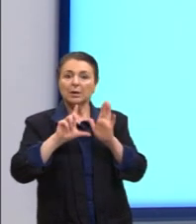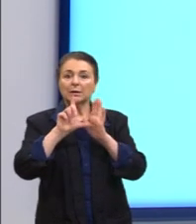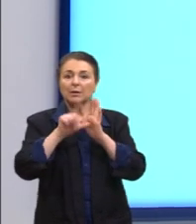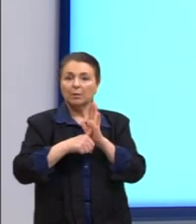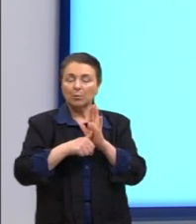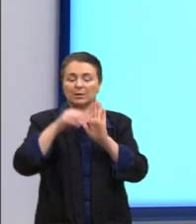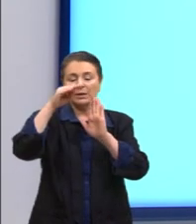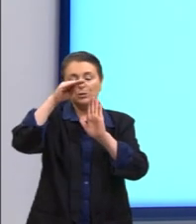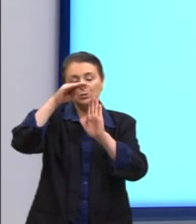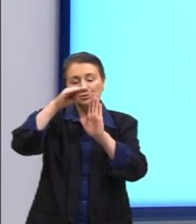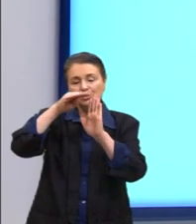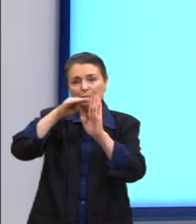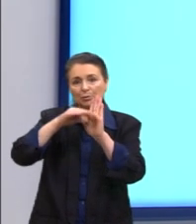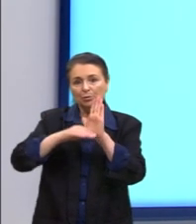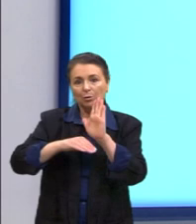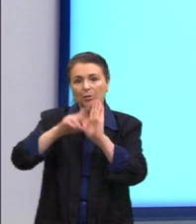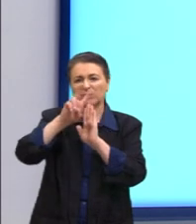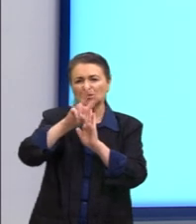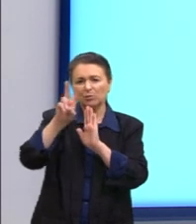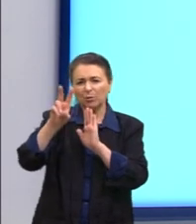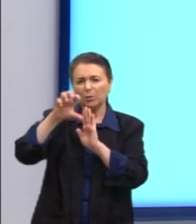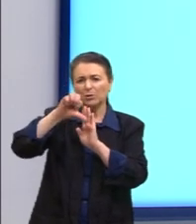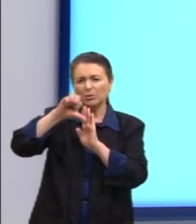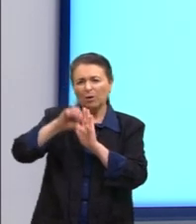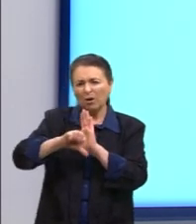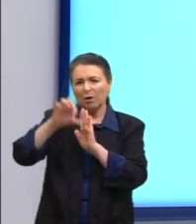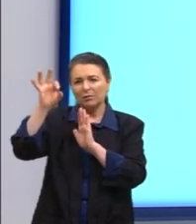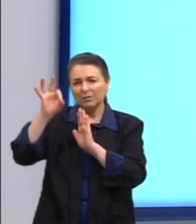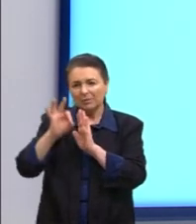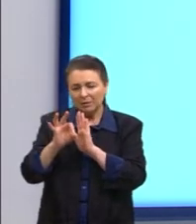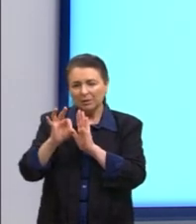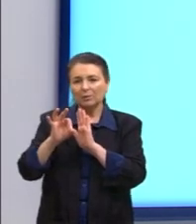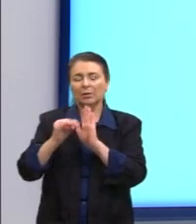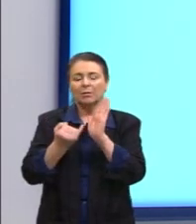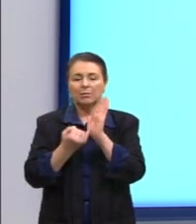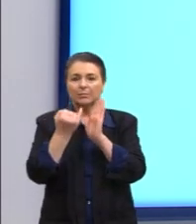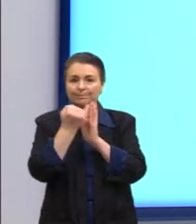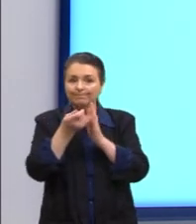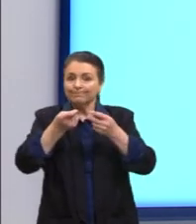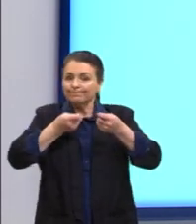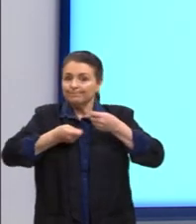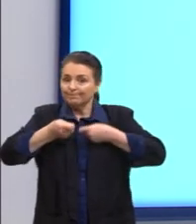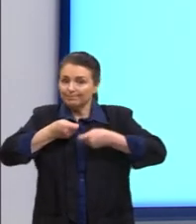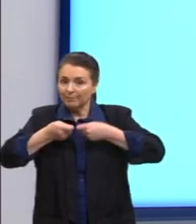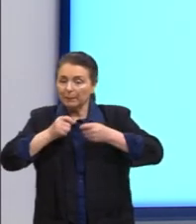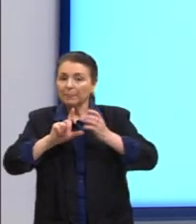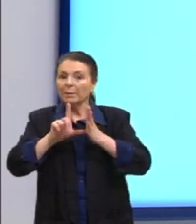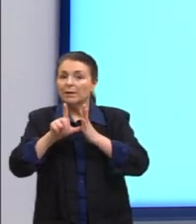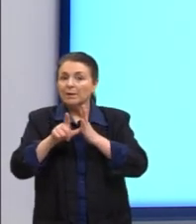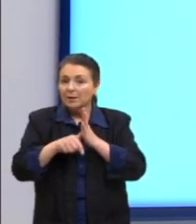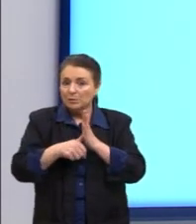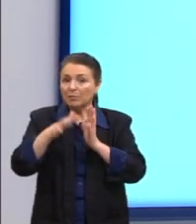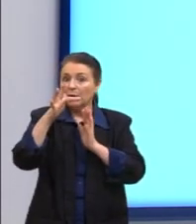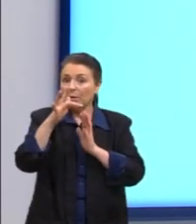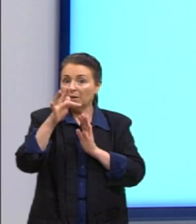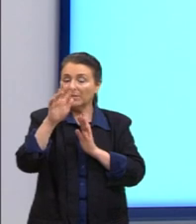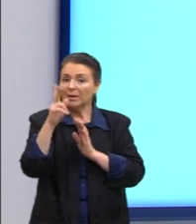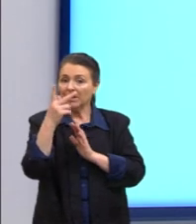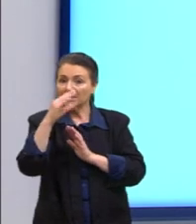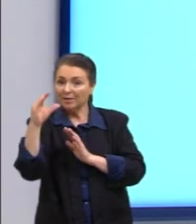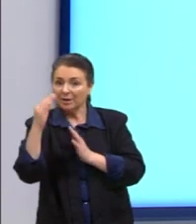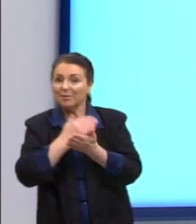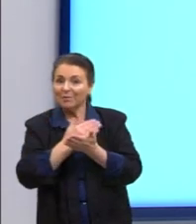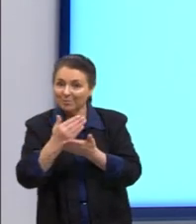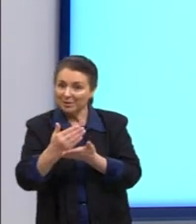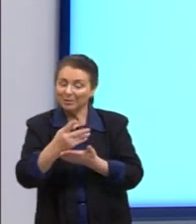para 22, para 9 por cento. fica uma inflação controlada. E isso leva o Fernando Henrique a ser